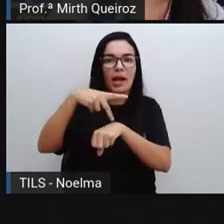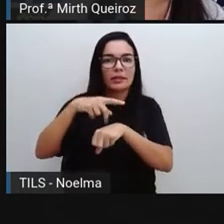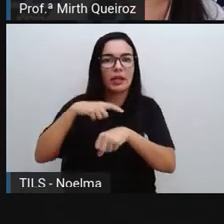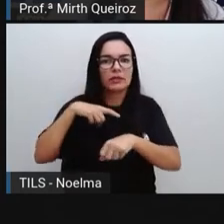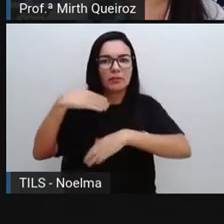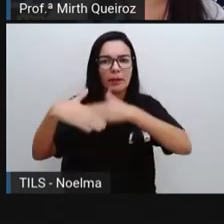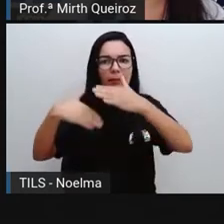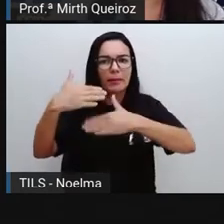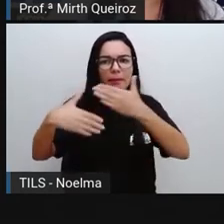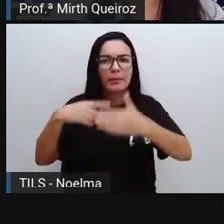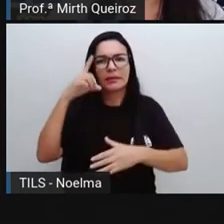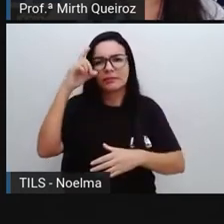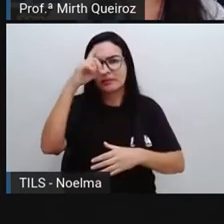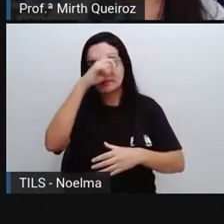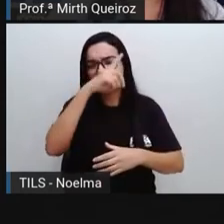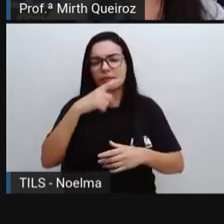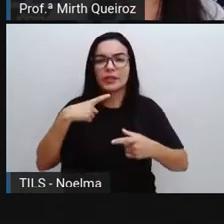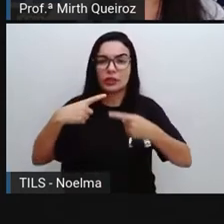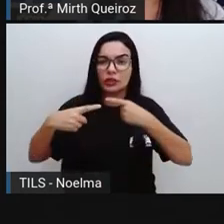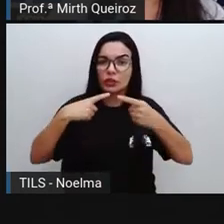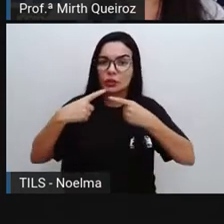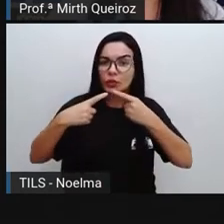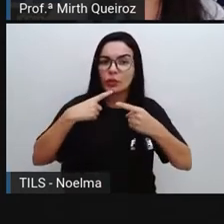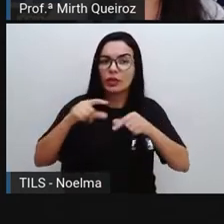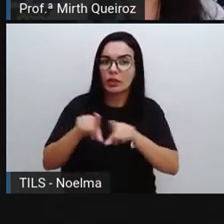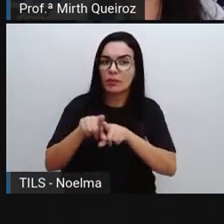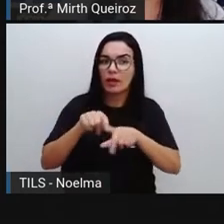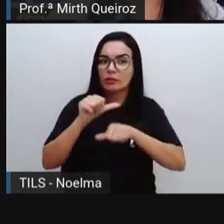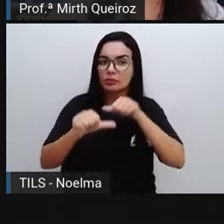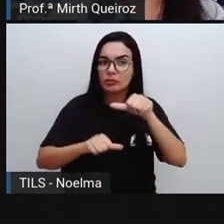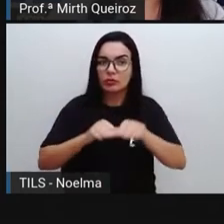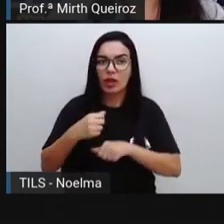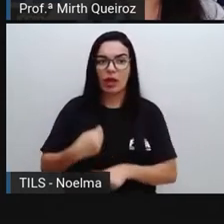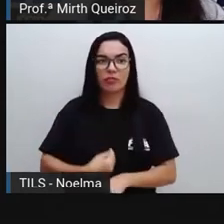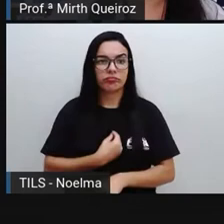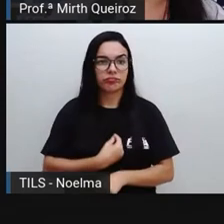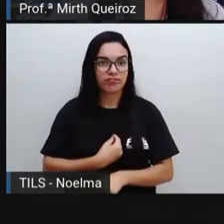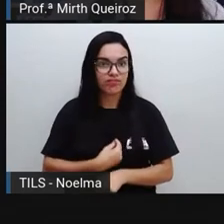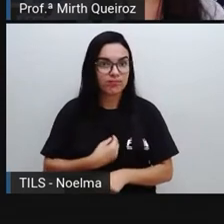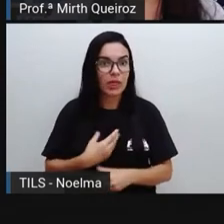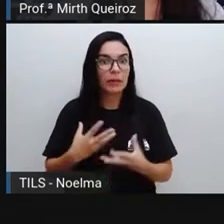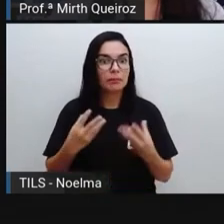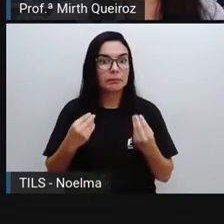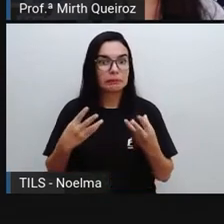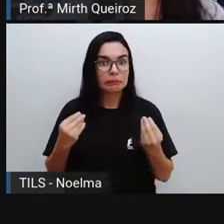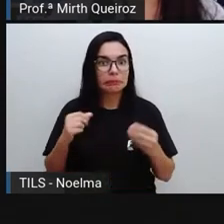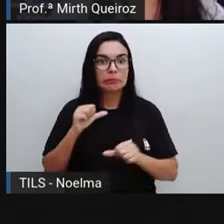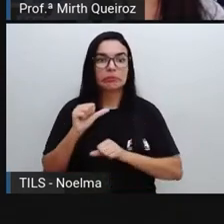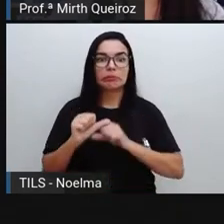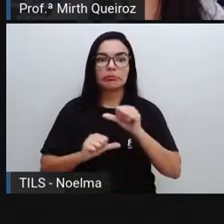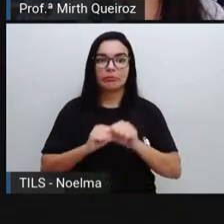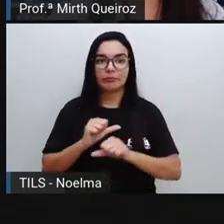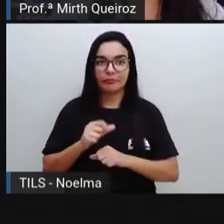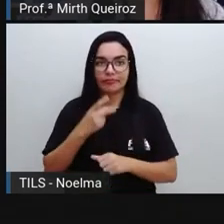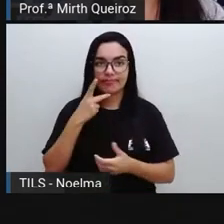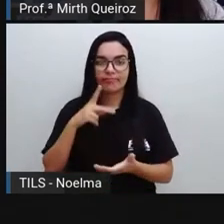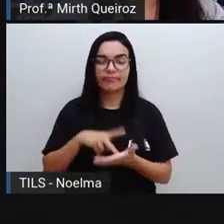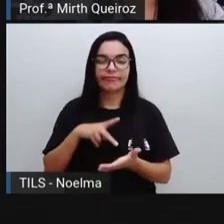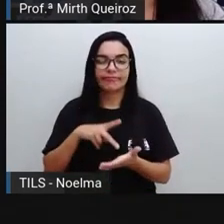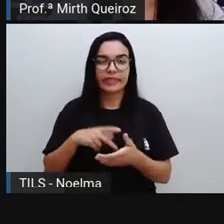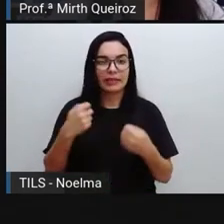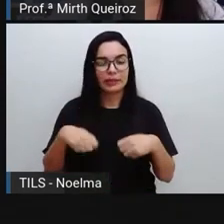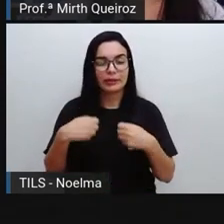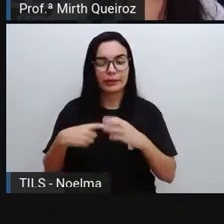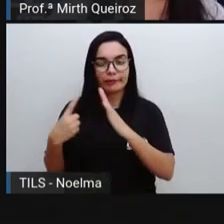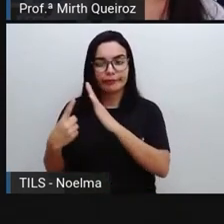produzindo tantas discussões e mudanças em nossa vida. E a gente mudou muito por conta do Covid-19, a gente teve que